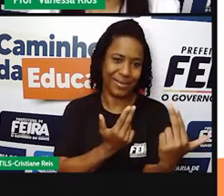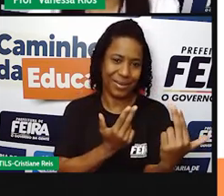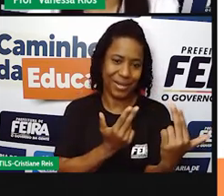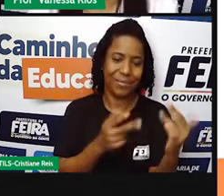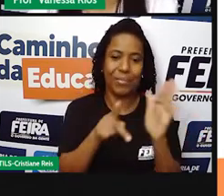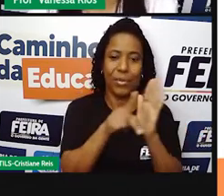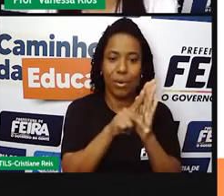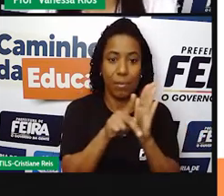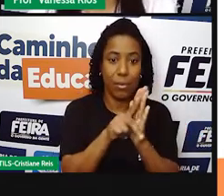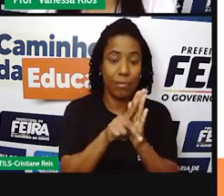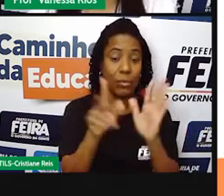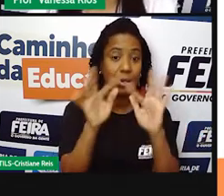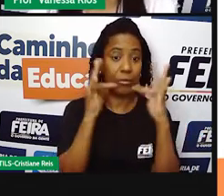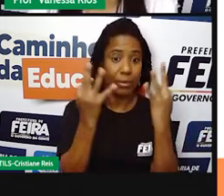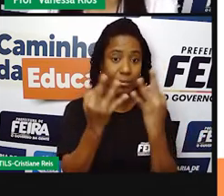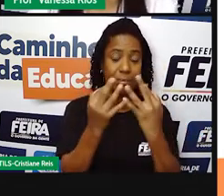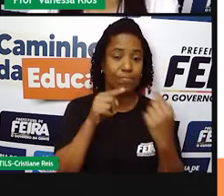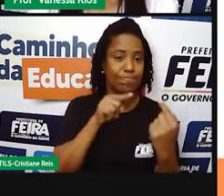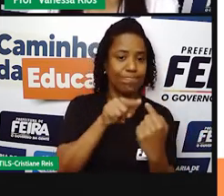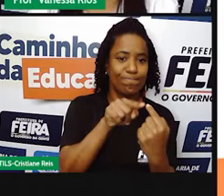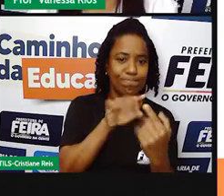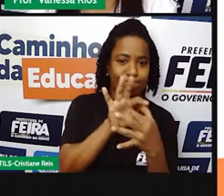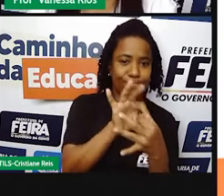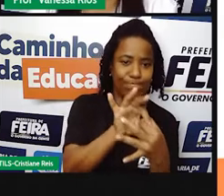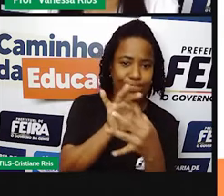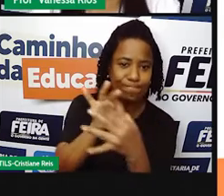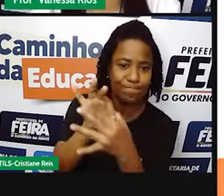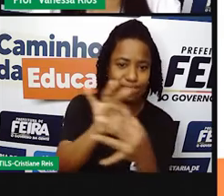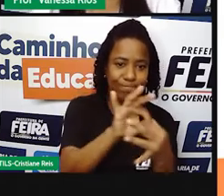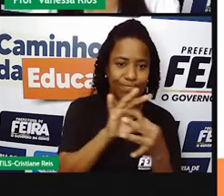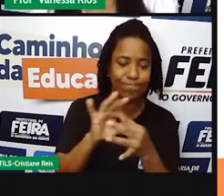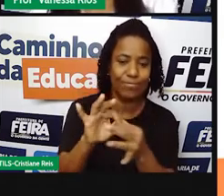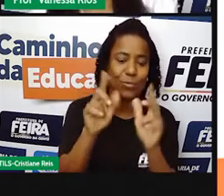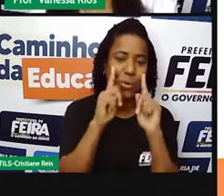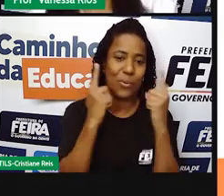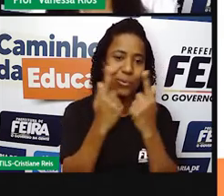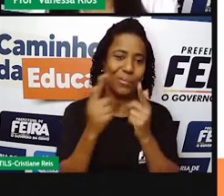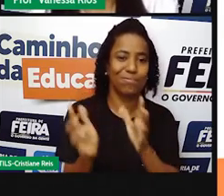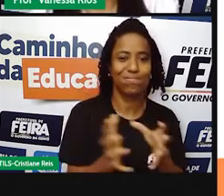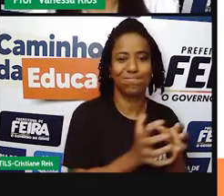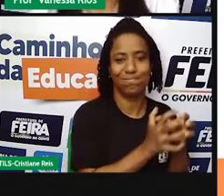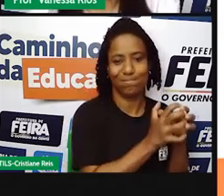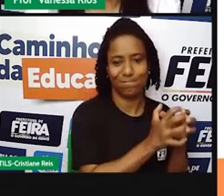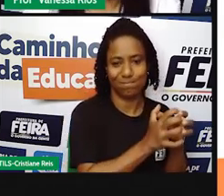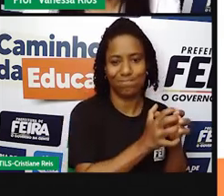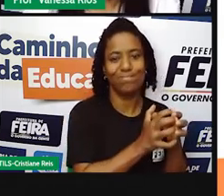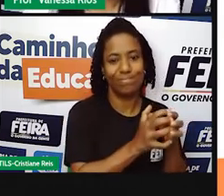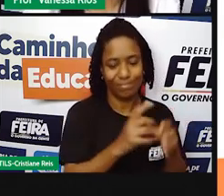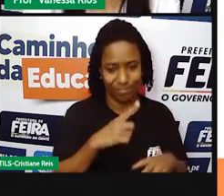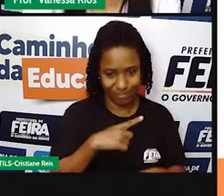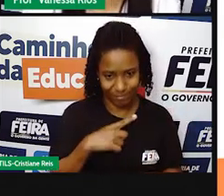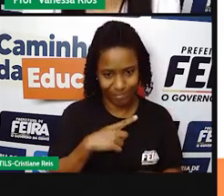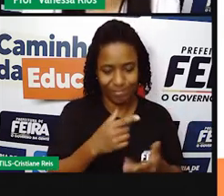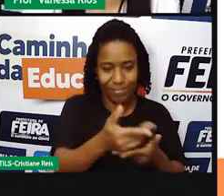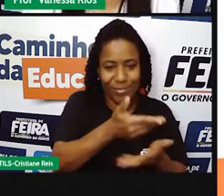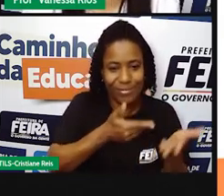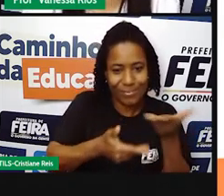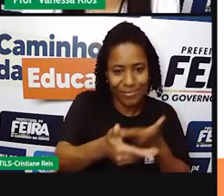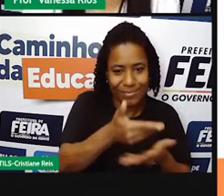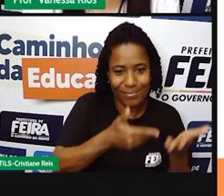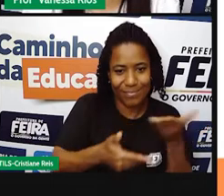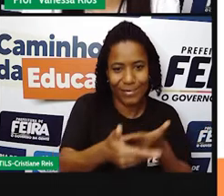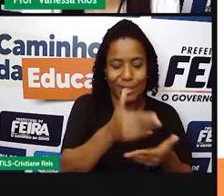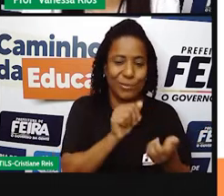se formando a partir das proximidades, né? Daquelas pessoas que estavam ali, em sua convivência mais